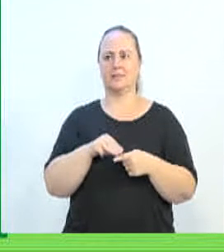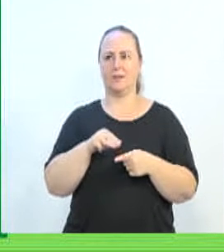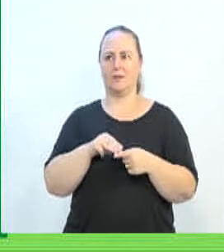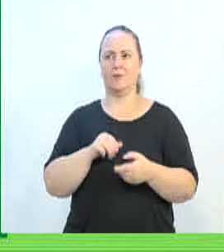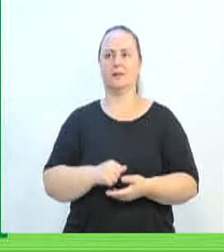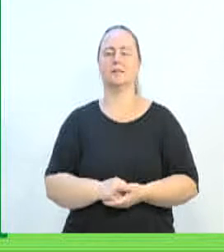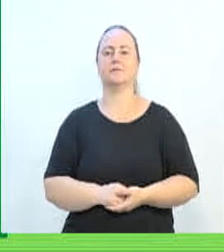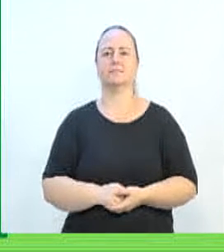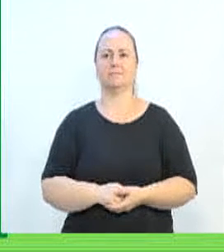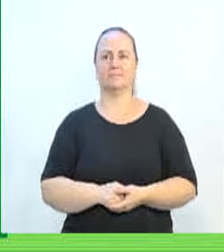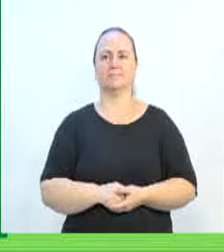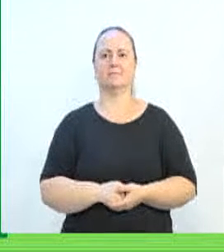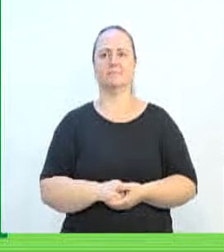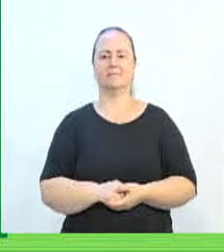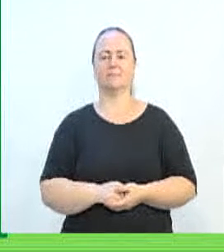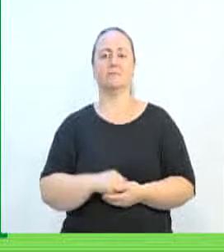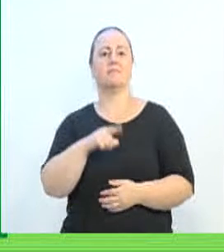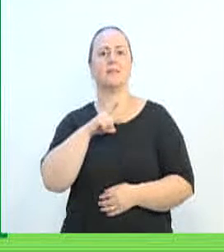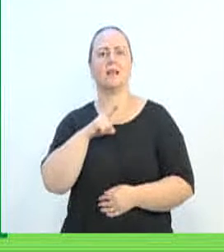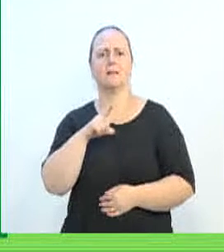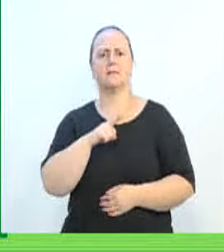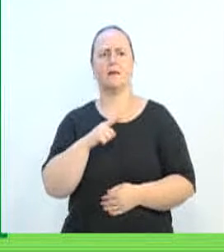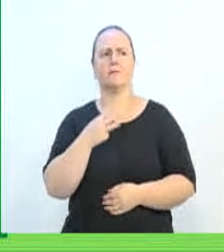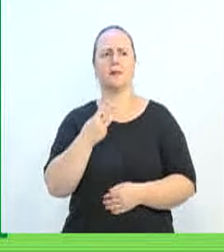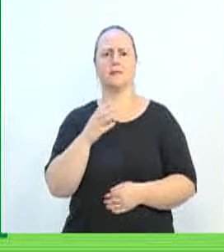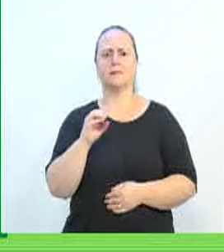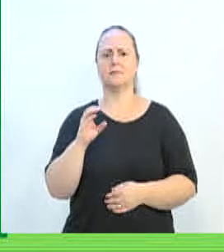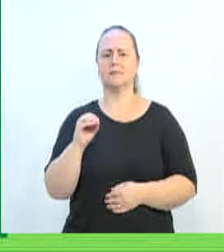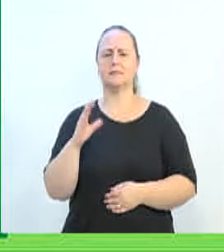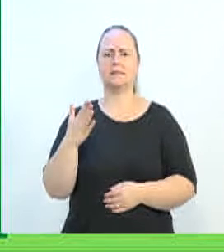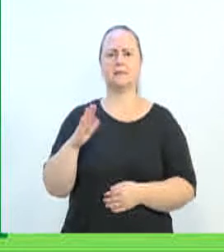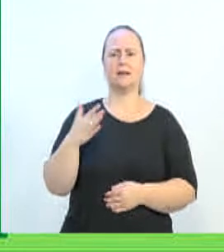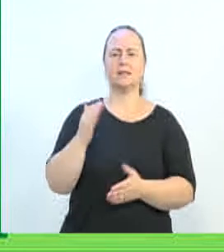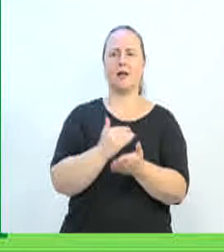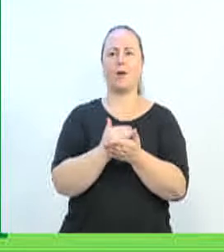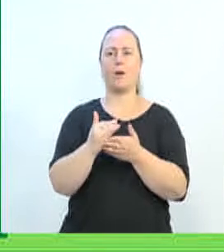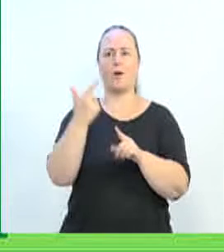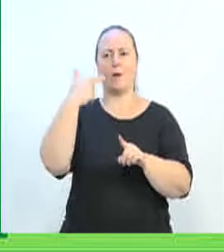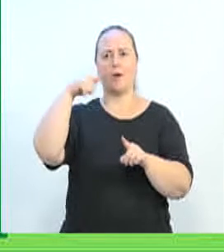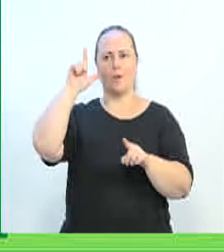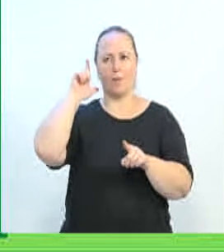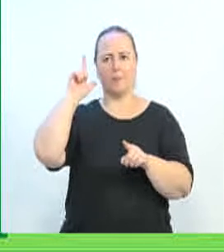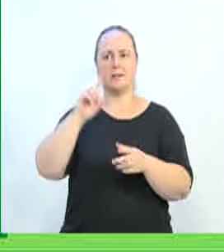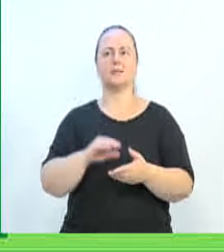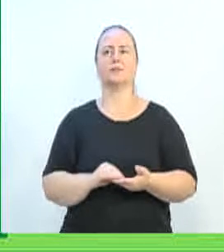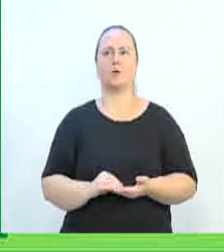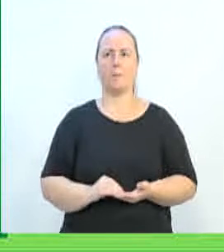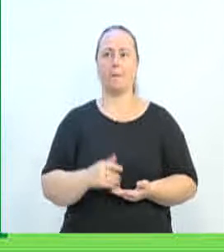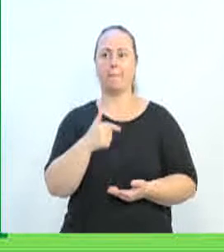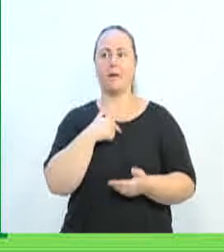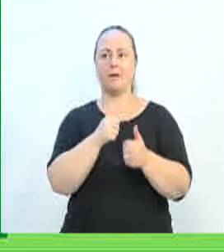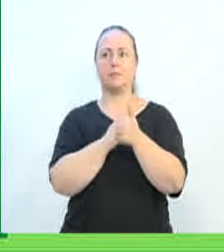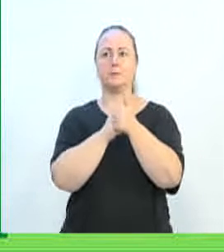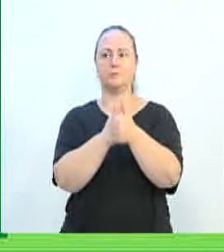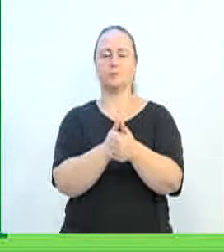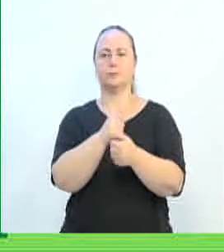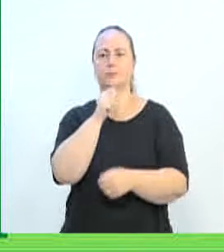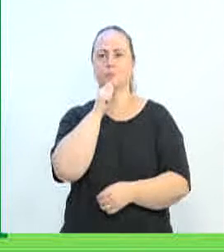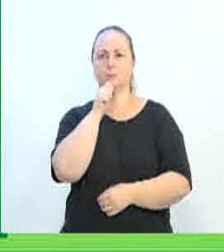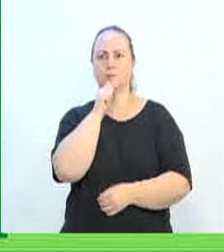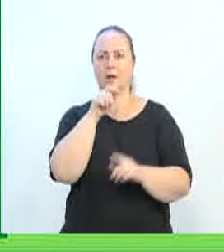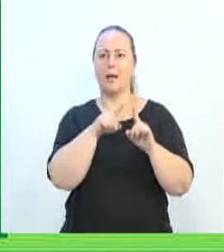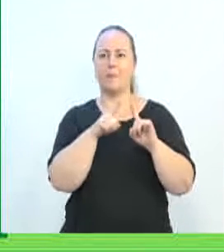de quase 300 exposições que começaram ontem. não pude acompanhar da Henrique Alfa, mas